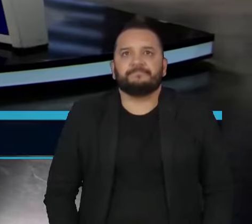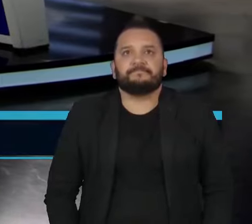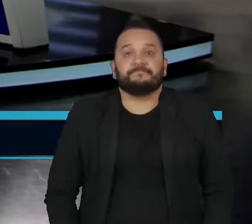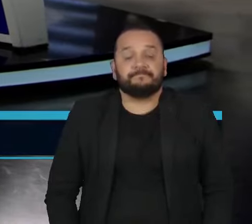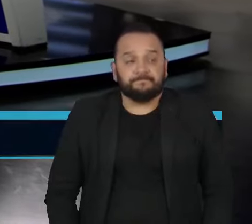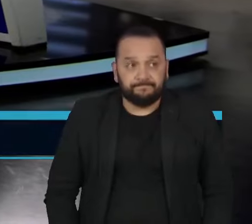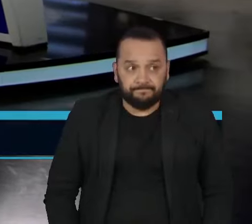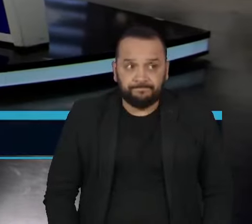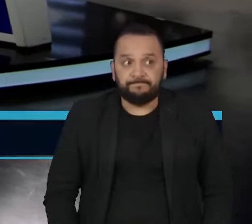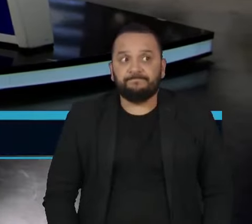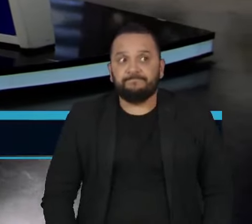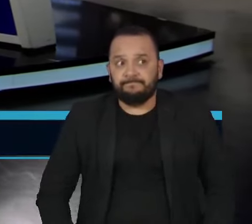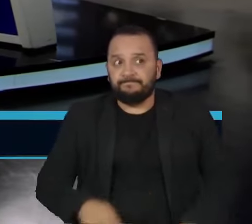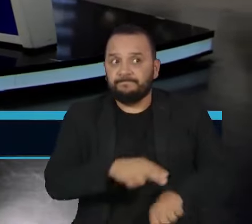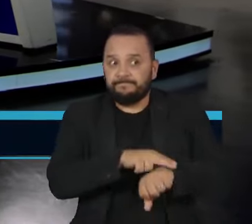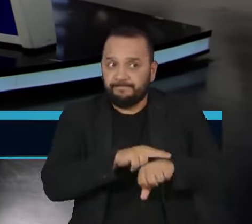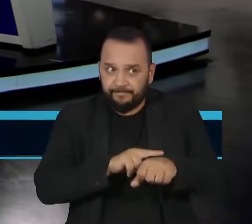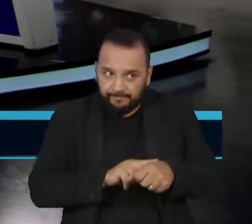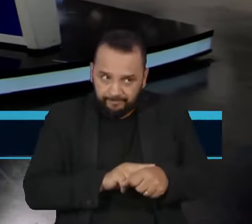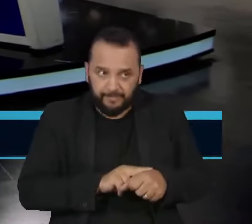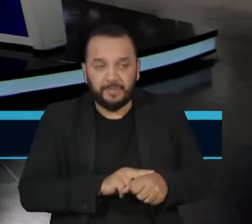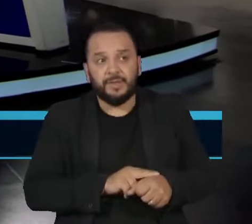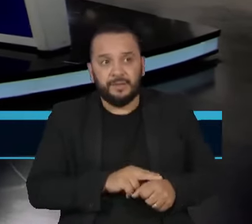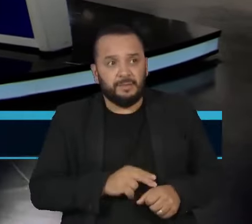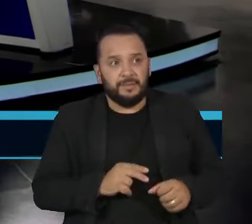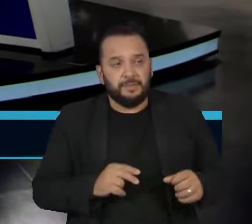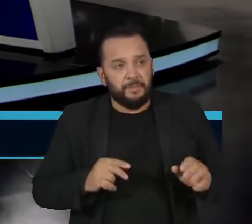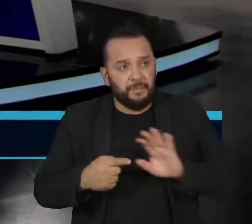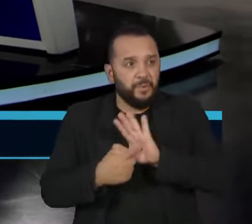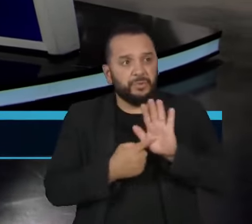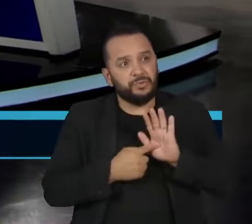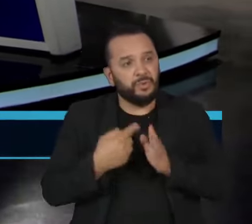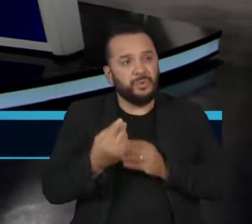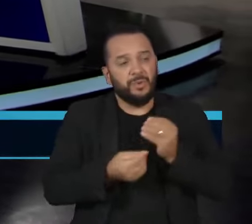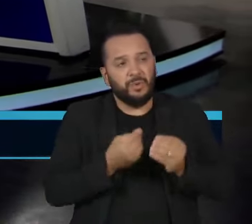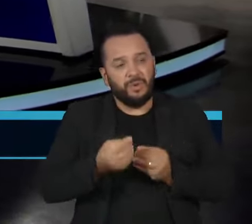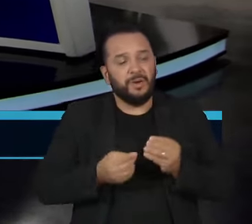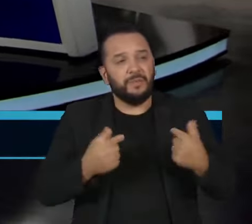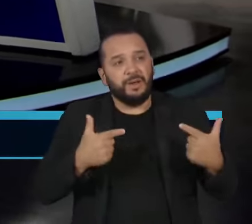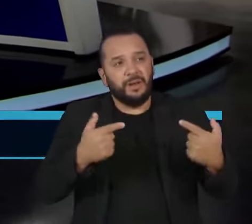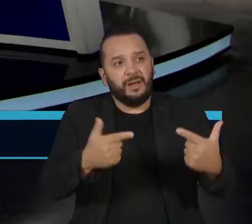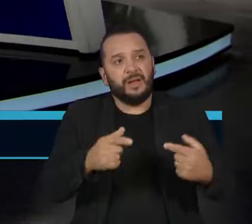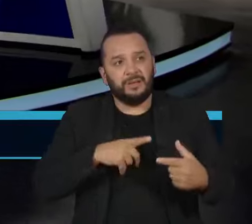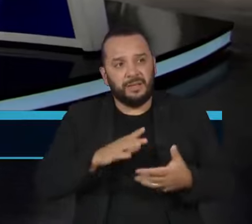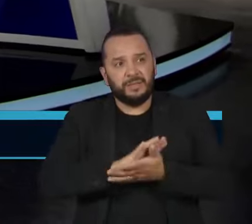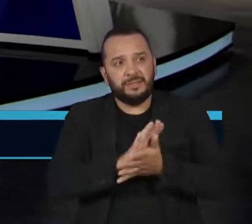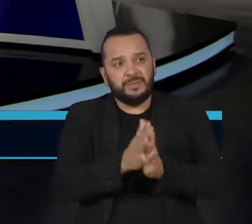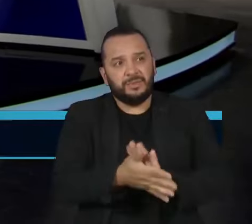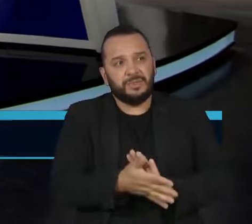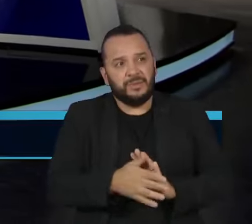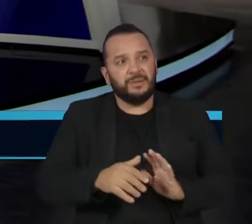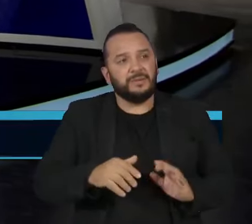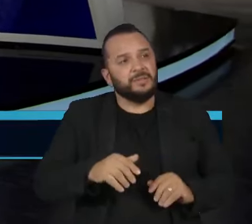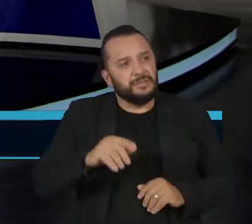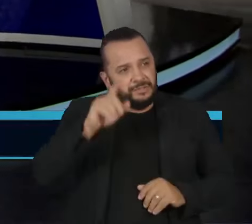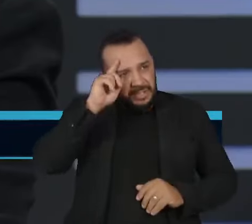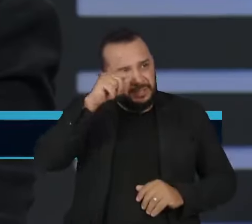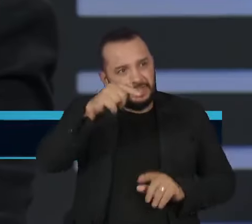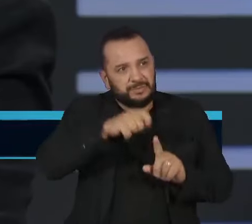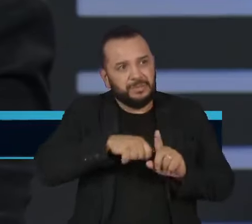Bom, o Leão Serva nos trouxe hoje mais um recorte dessa guerra, o rastro de destruição deixado após o 7 de outubro.